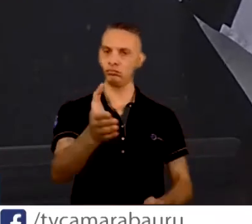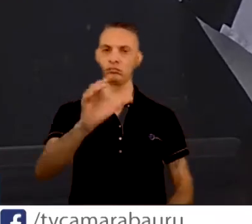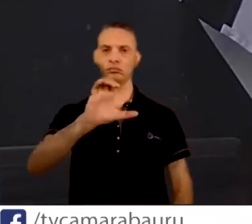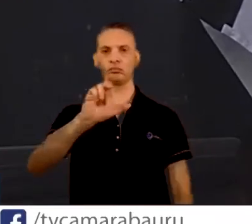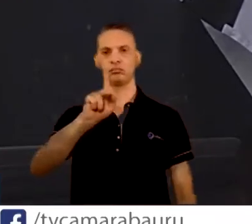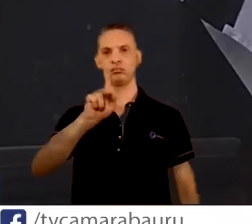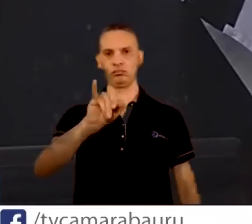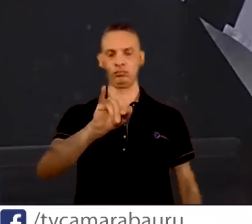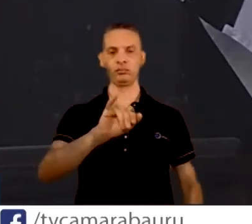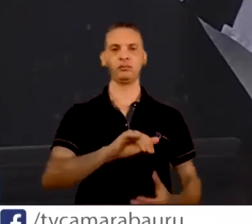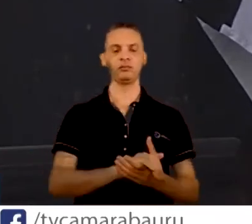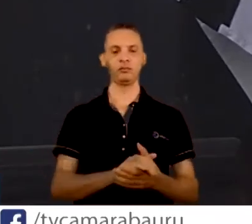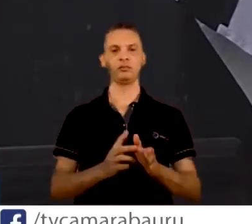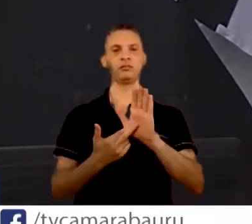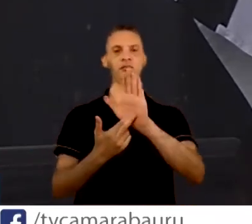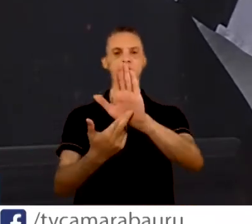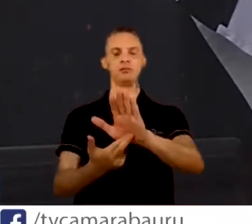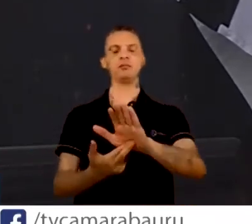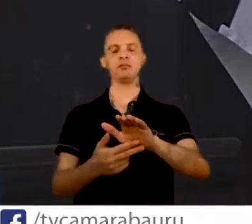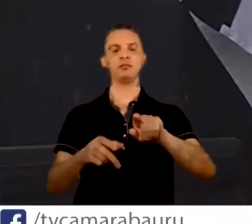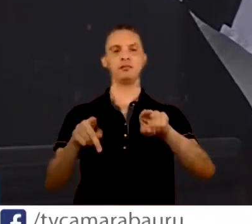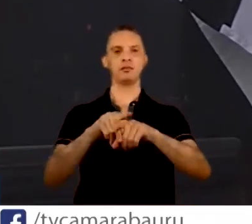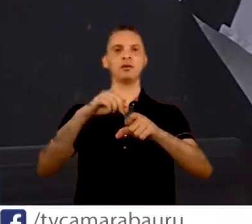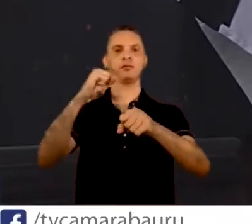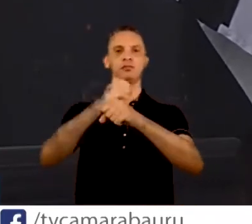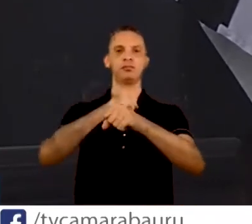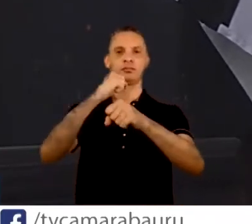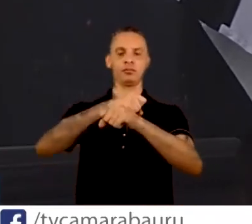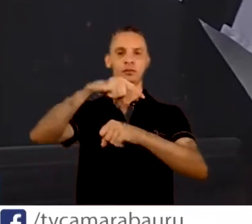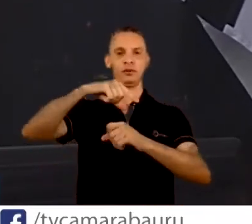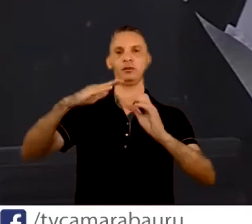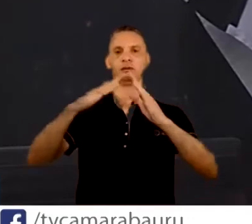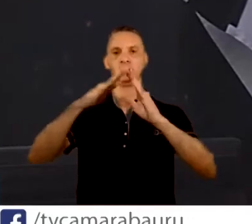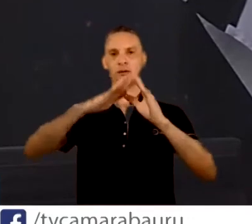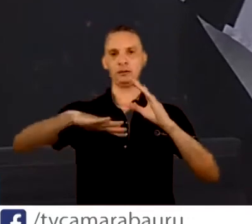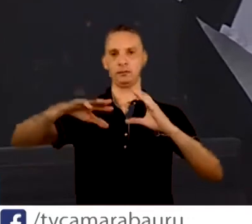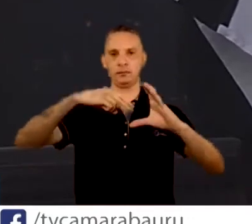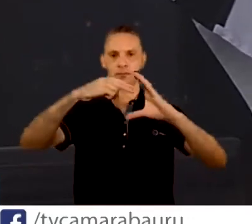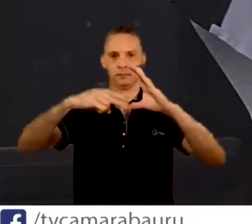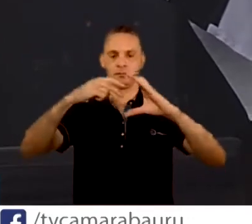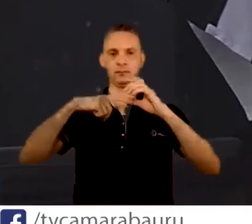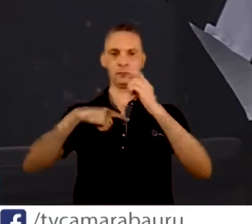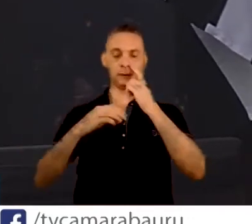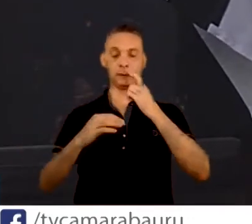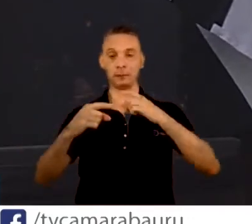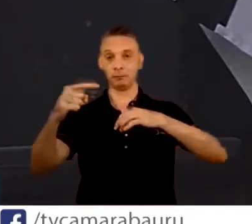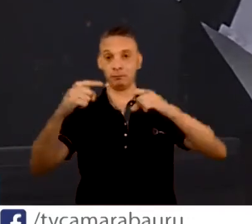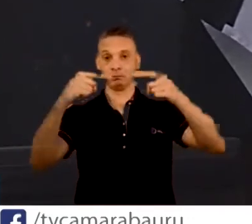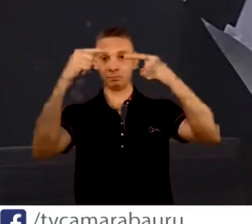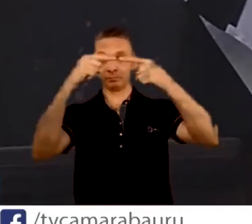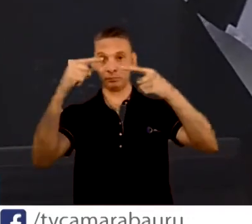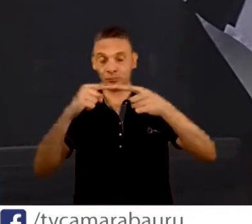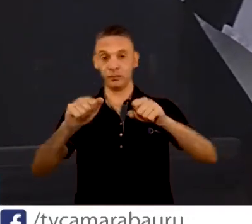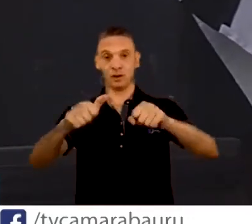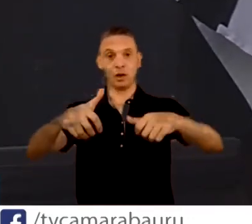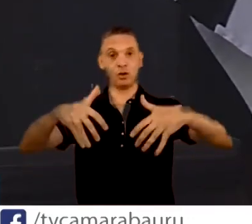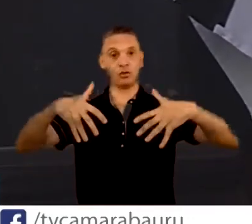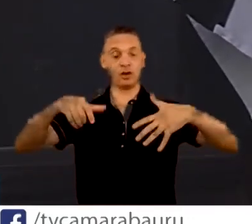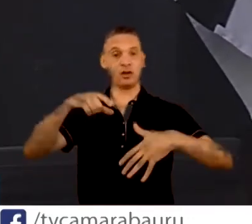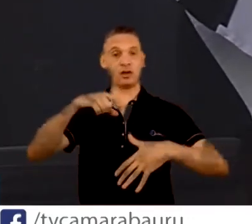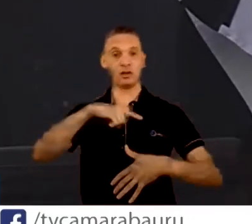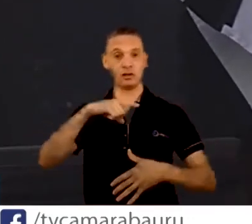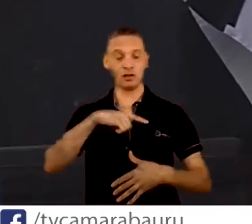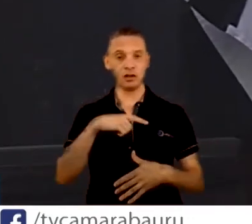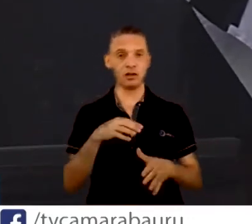à frente da Comissão de Obras dessa Casa, que conduziu diversas audiências públicas nessa Casa tratando desse